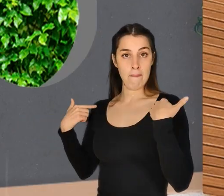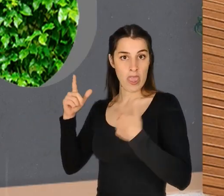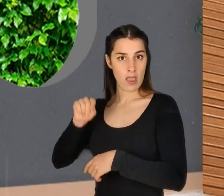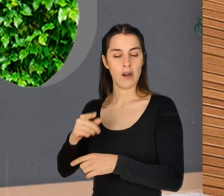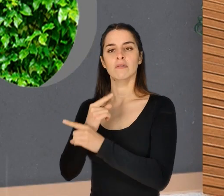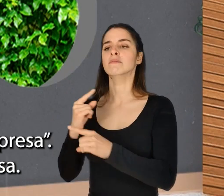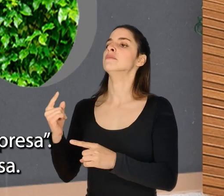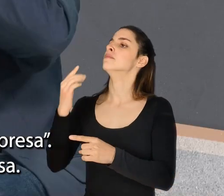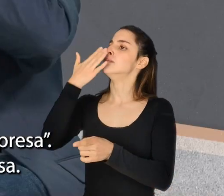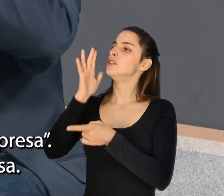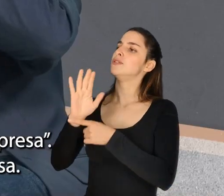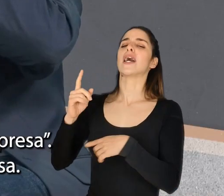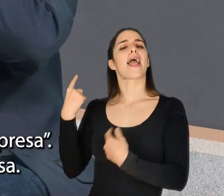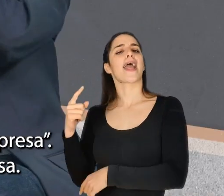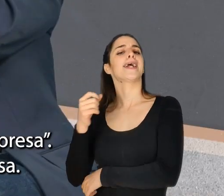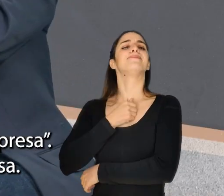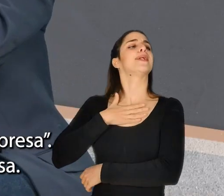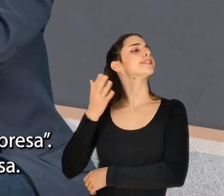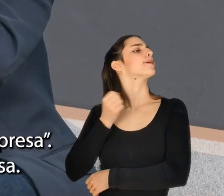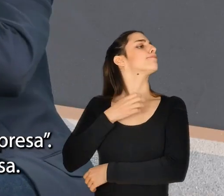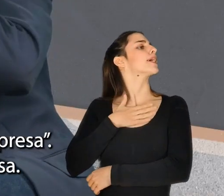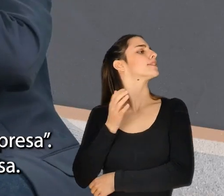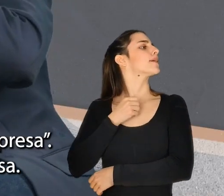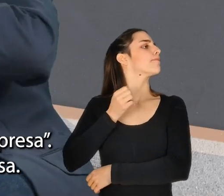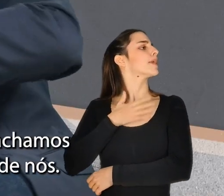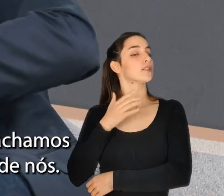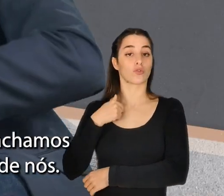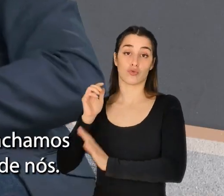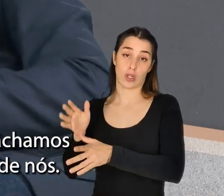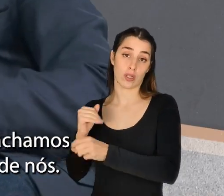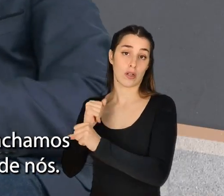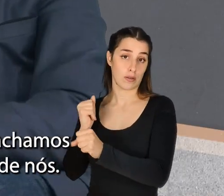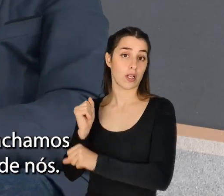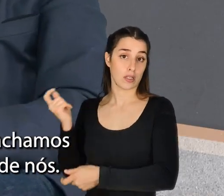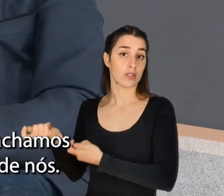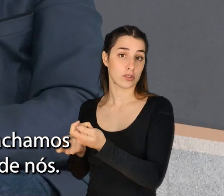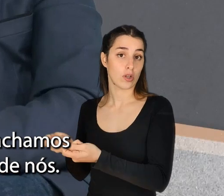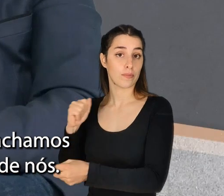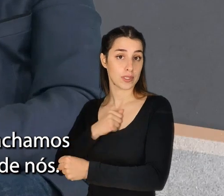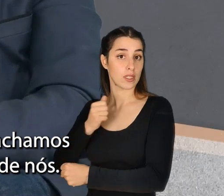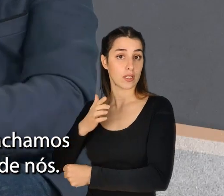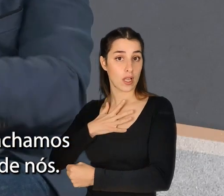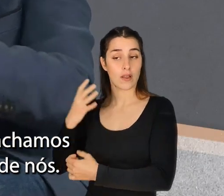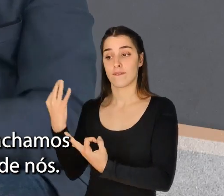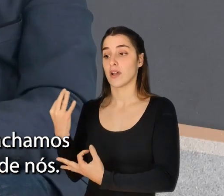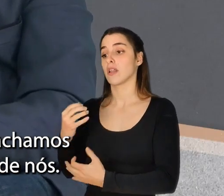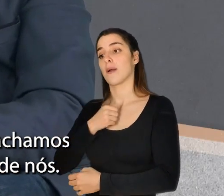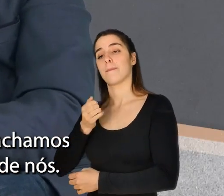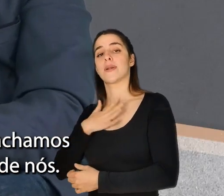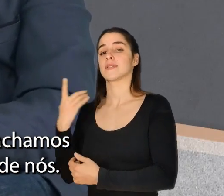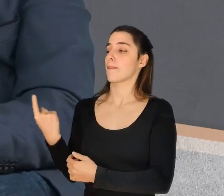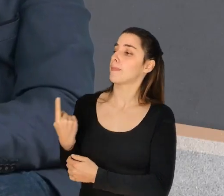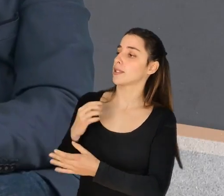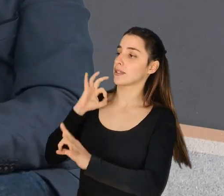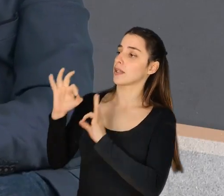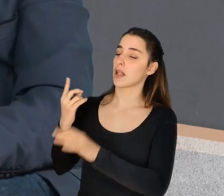as pessoas têm muita tendência de sacudir a água do capote. Pois, a empresa, nós culpamos muitas vezes a empresa. Eu já trabalhei no contexto empresarial e achamos sempre que a empresa é que deve tratar